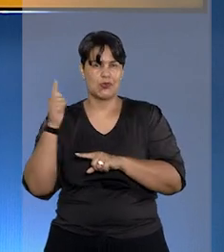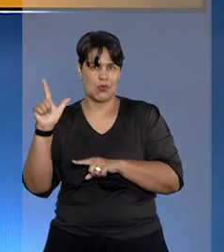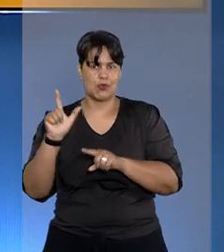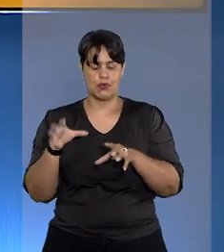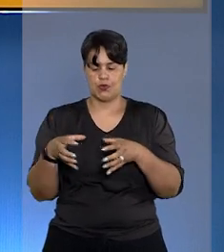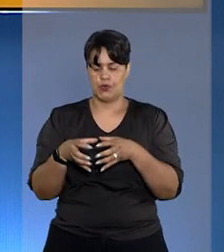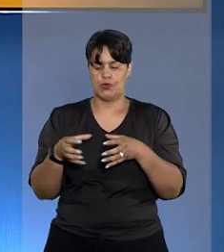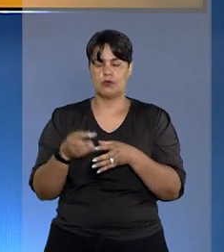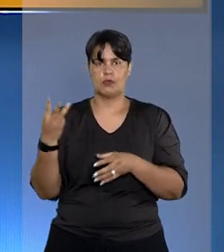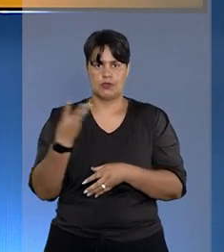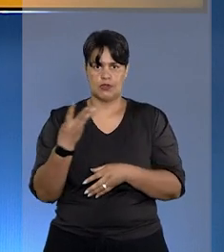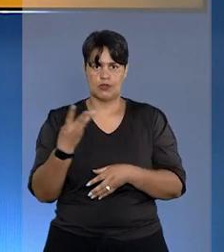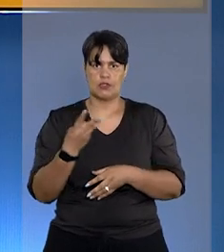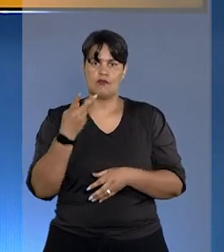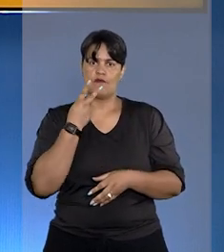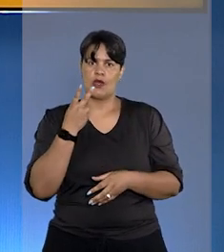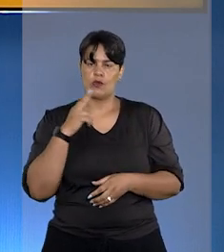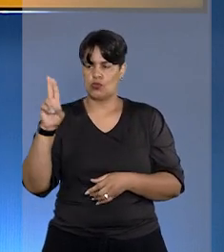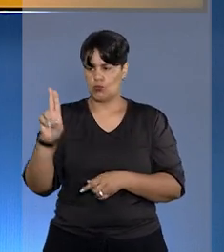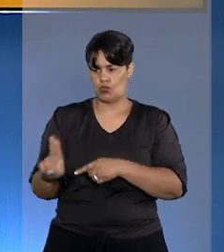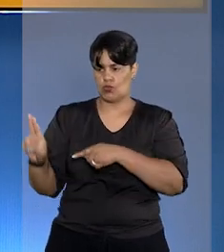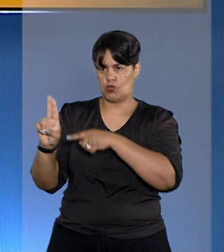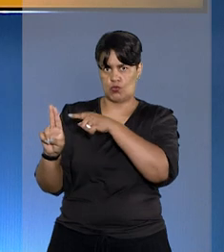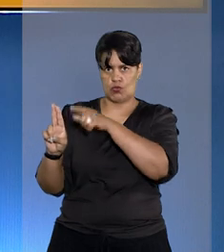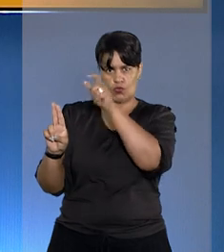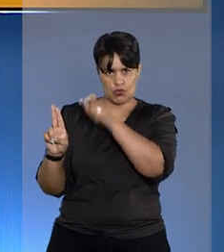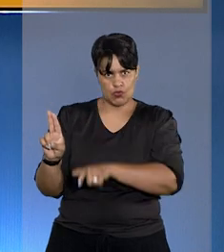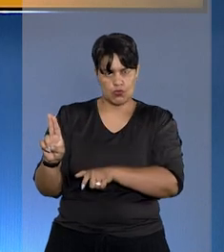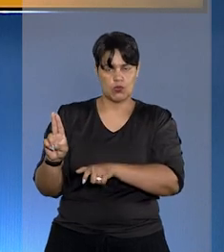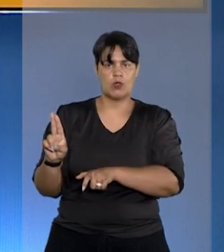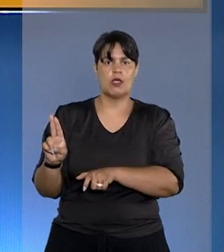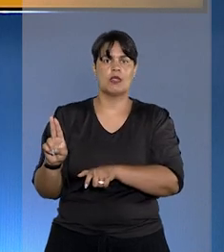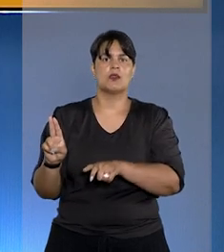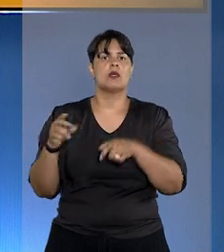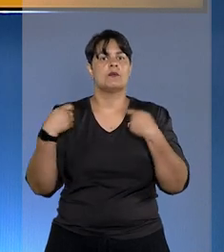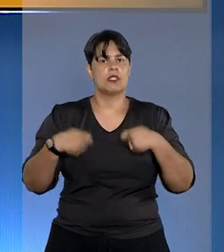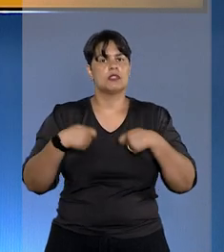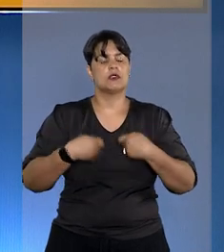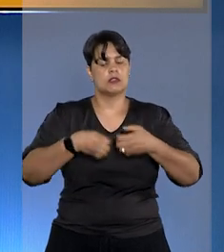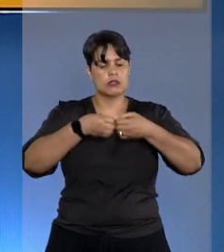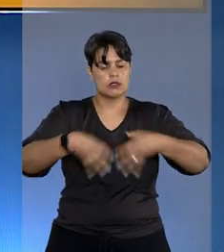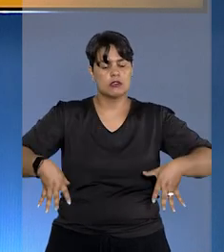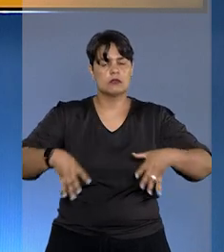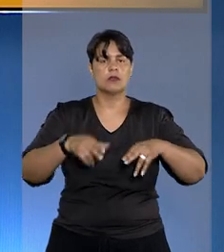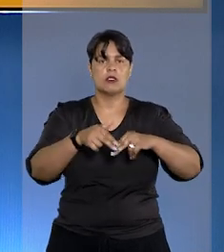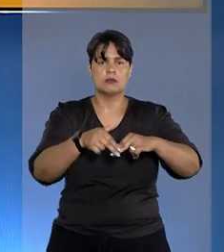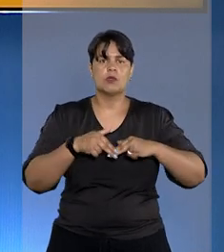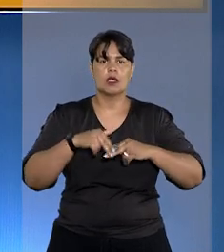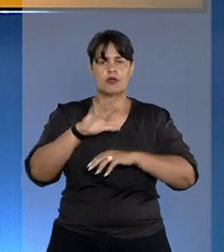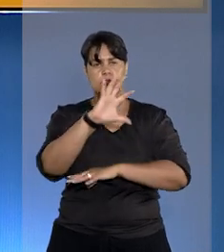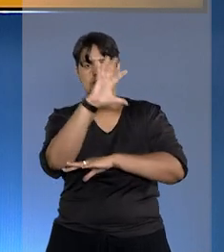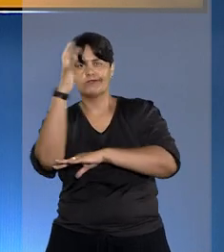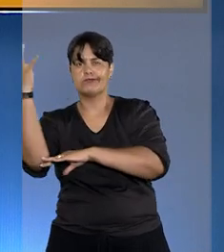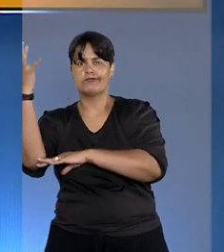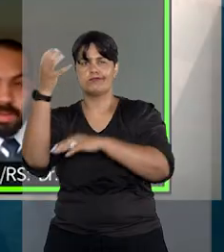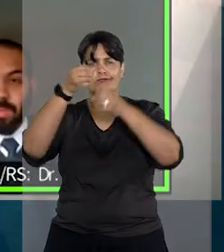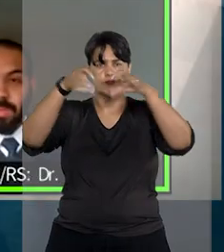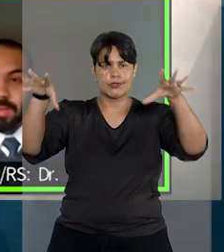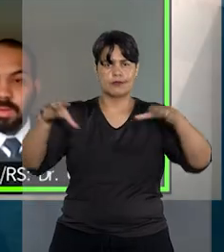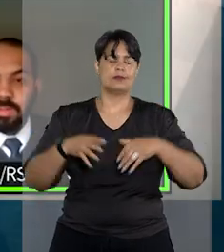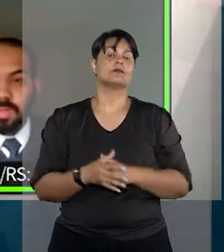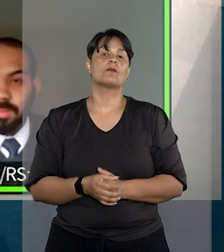reconheceu figura do consumidor por equiparação em caso de danos morais decorrentes de dano ambiental.